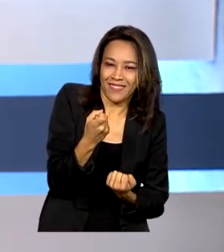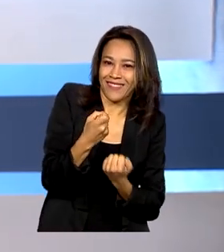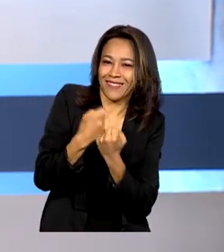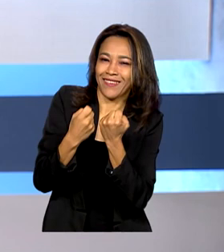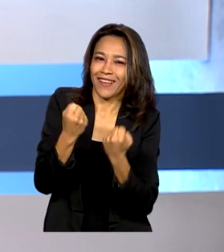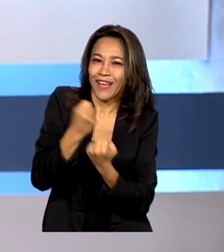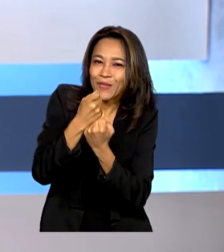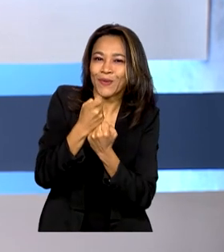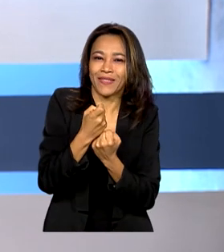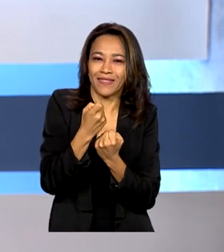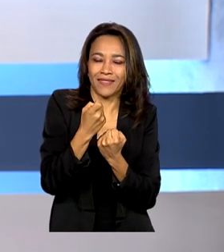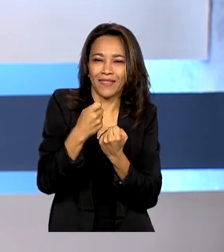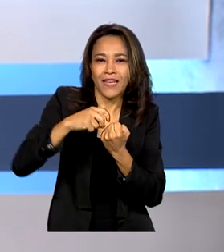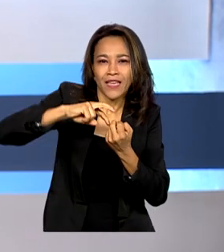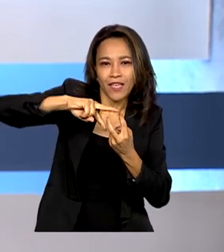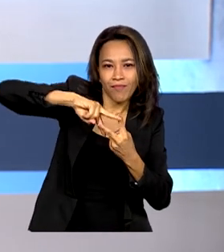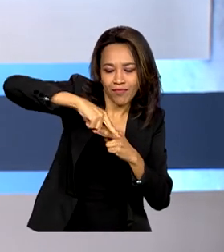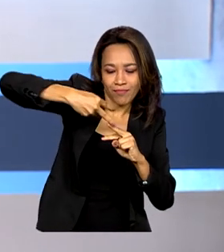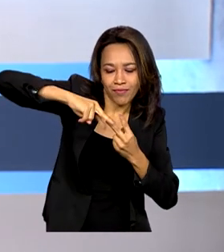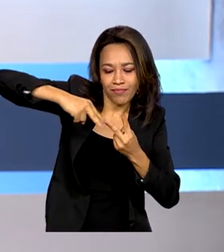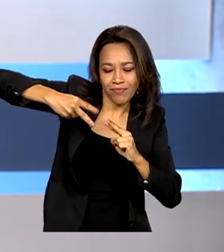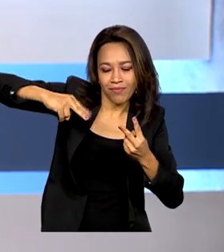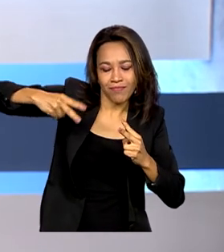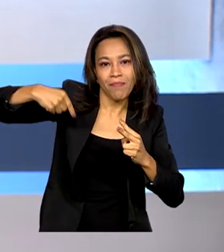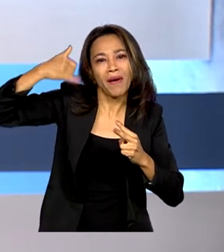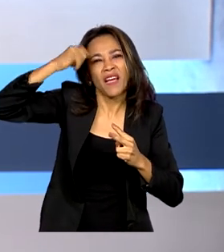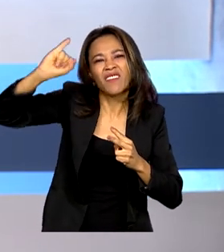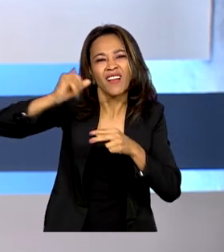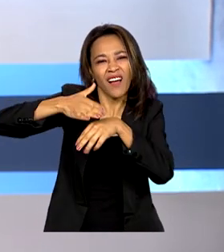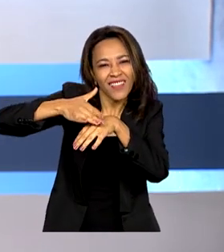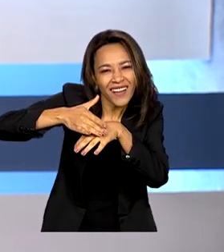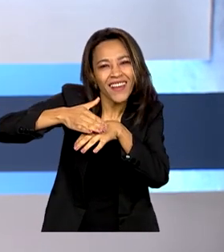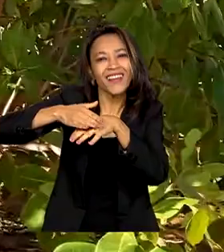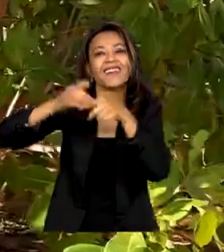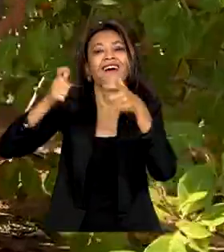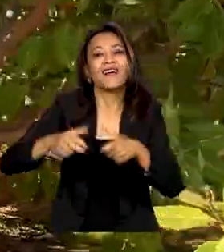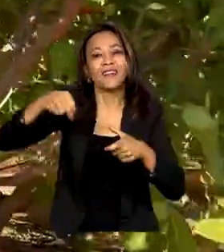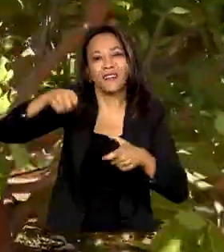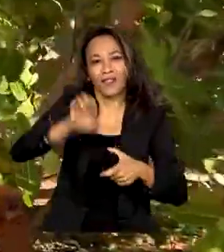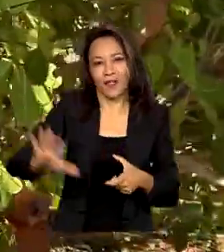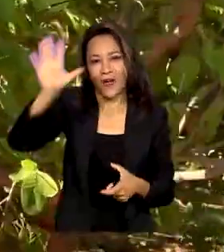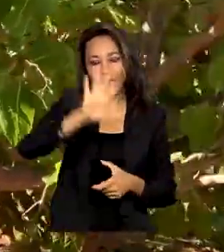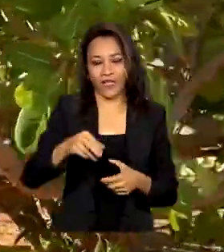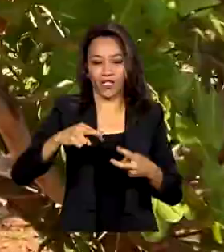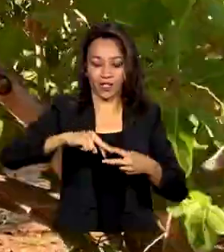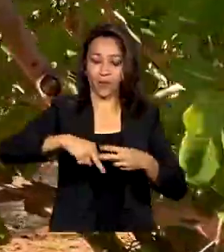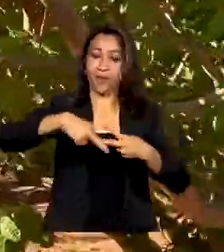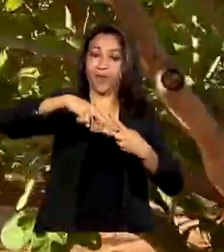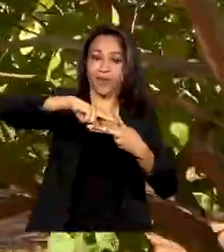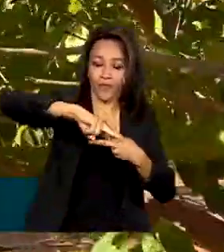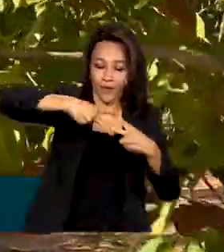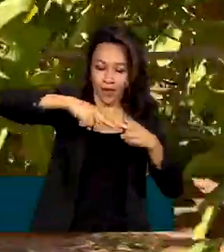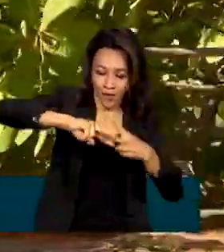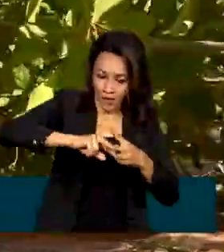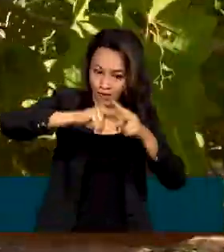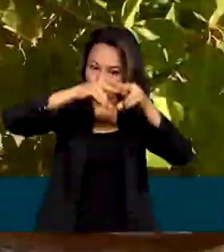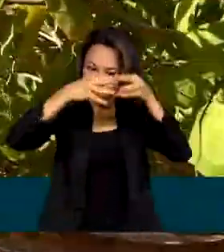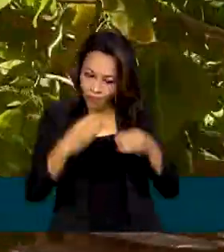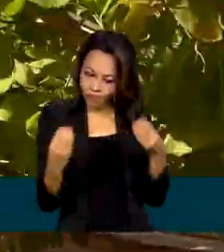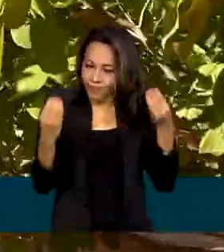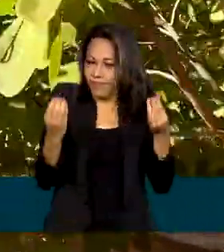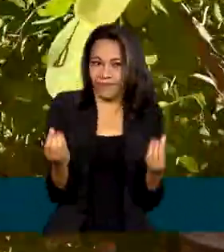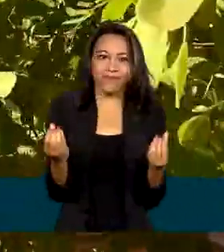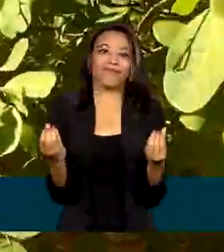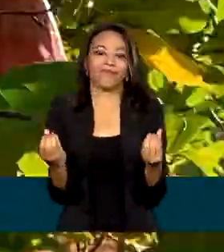produtiva e resistente a pragas e ao clima serrano do Nordeste. O clone foi desenvolvido pela Embrapa Água